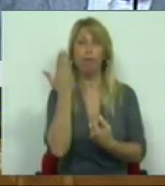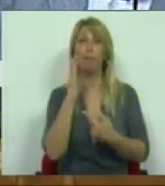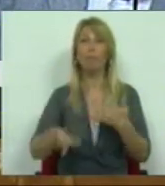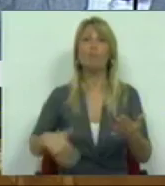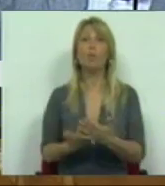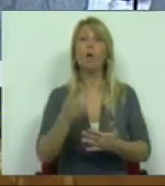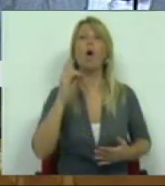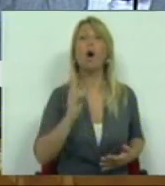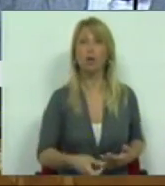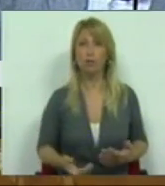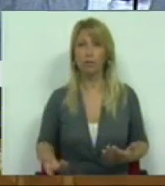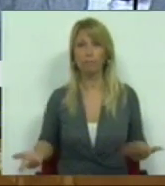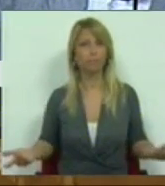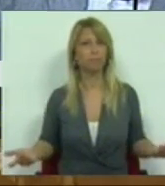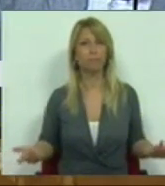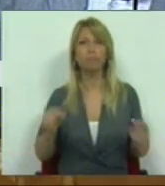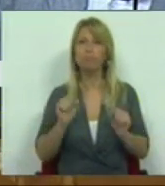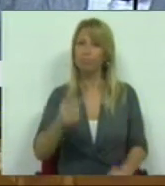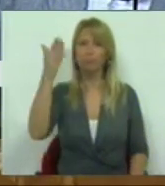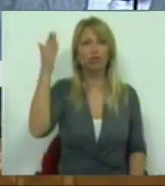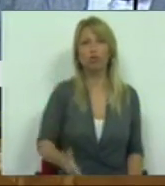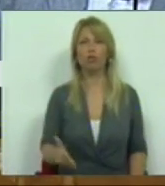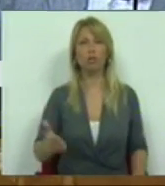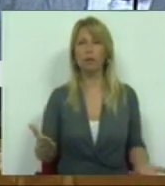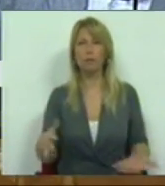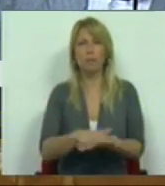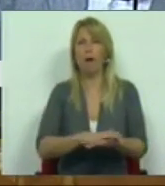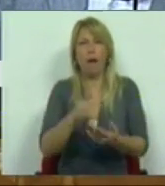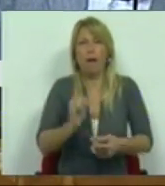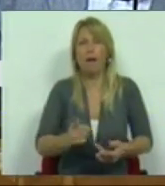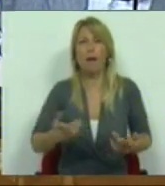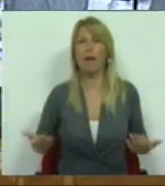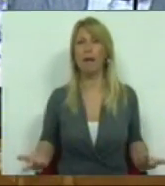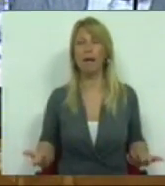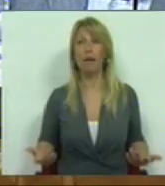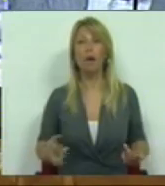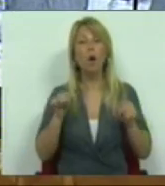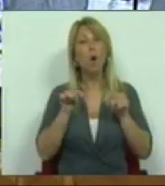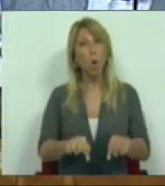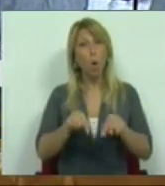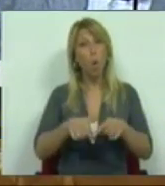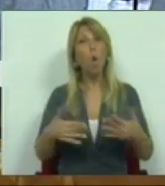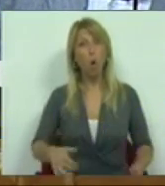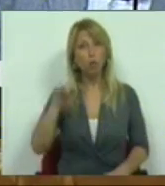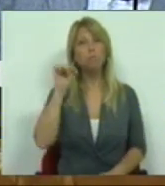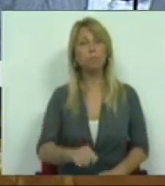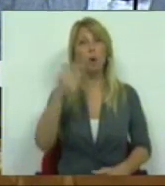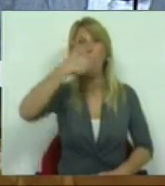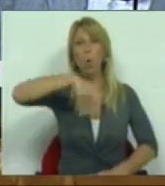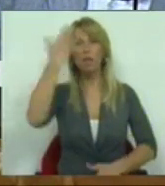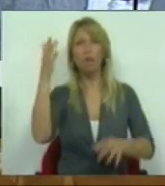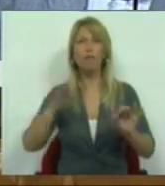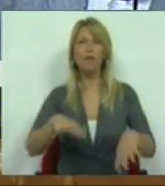da mais elementar justiça. É hoje o dia de acabar com a hipocrisia do